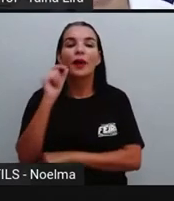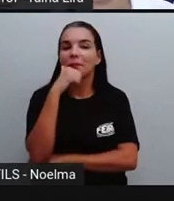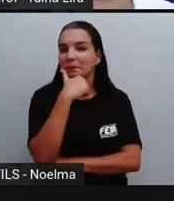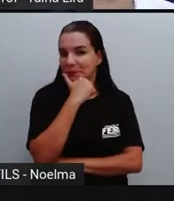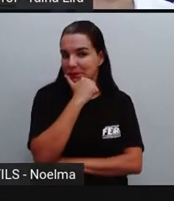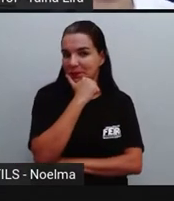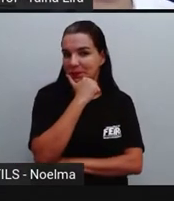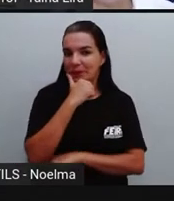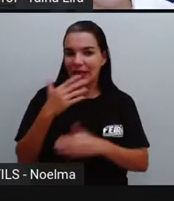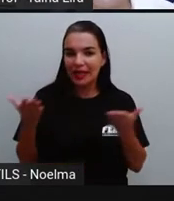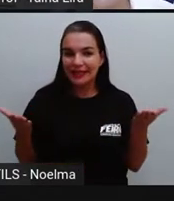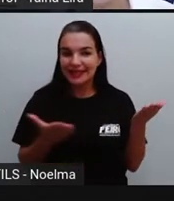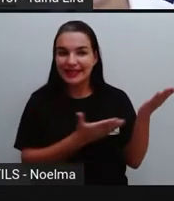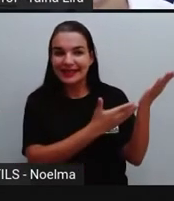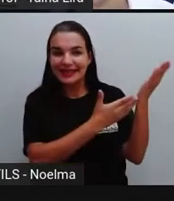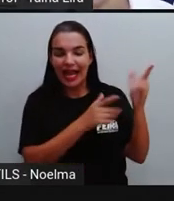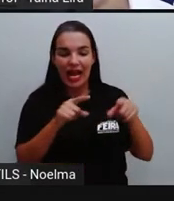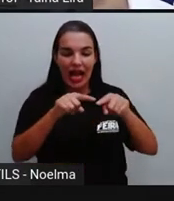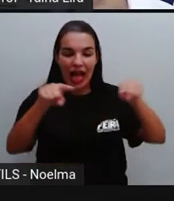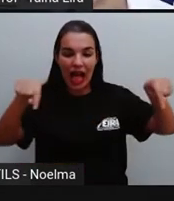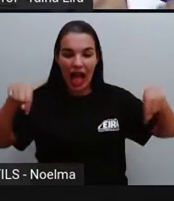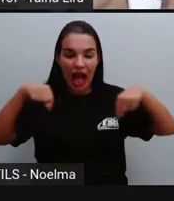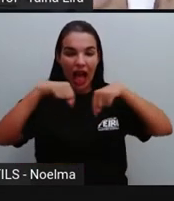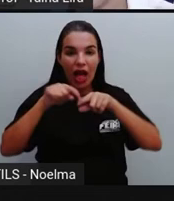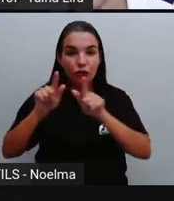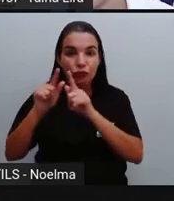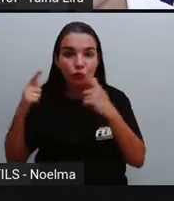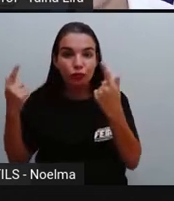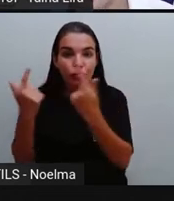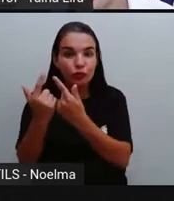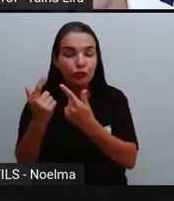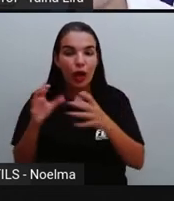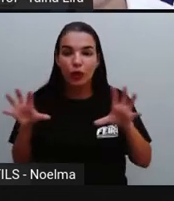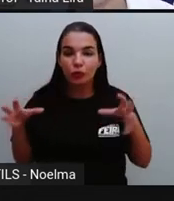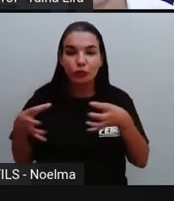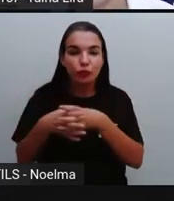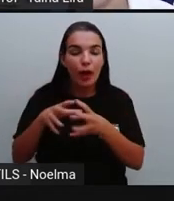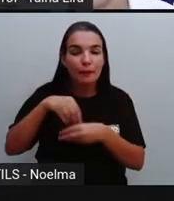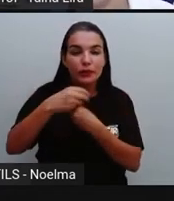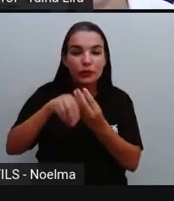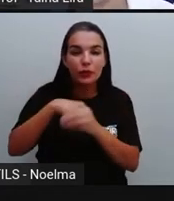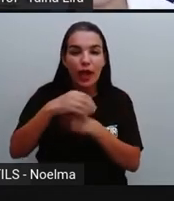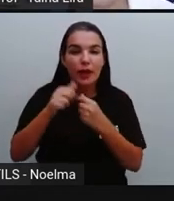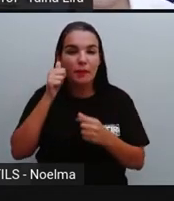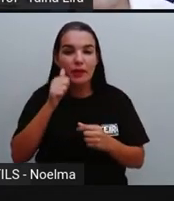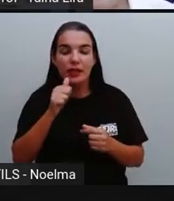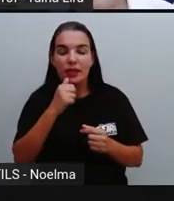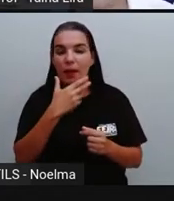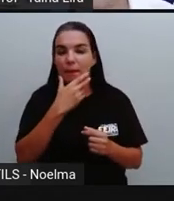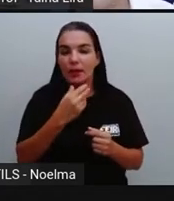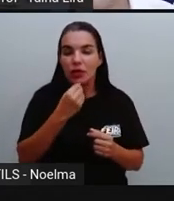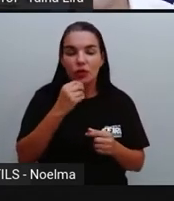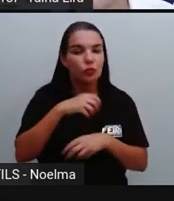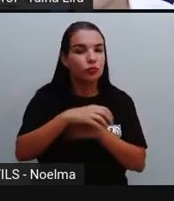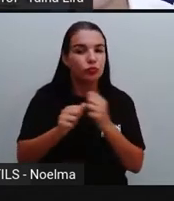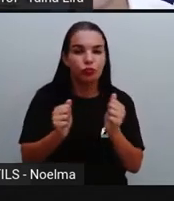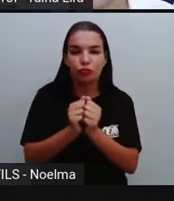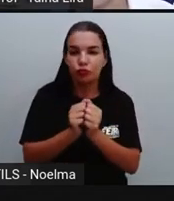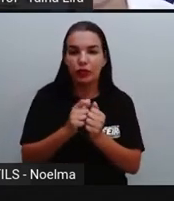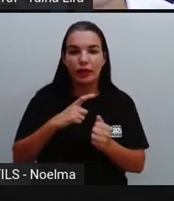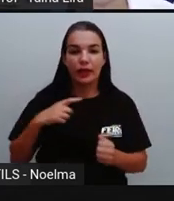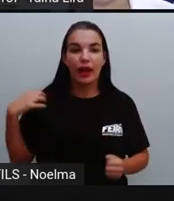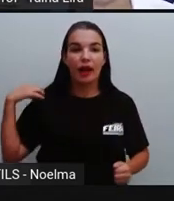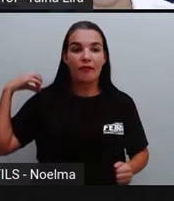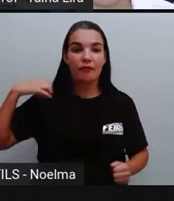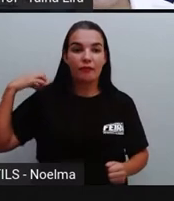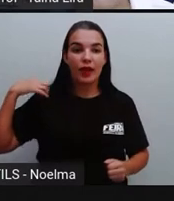lá, a turma mista, né, a turma ali com meninos e meninas, tá bom? Tem também ali um fardamento, né,